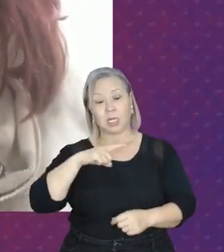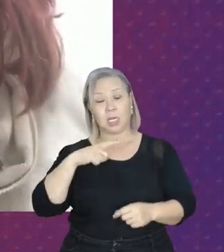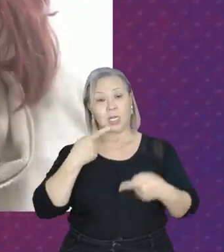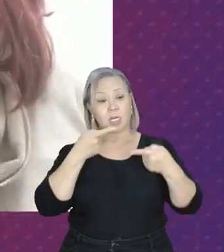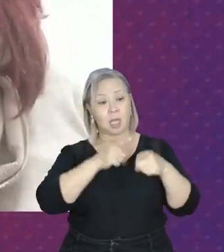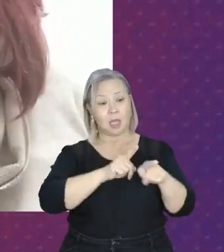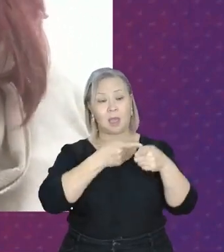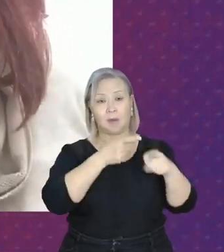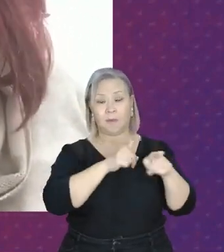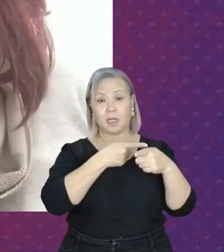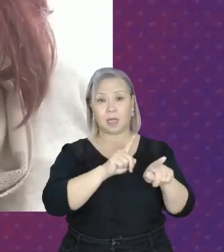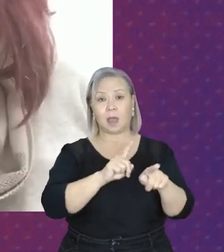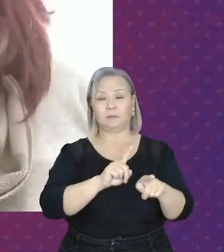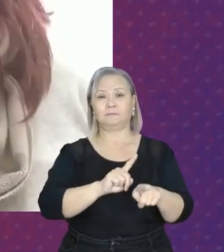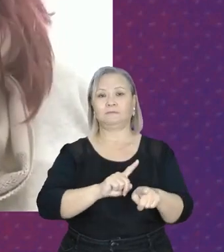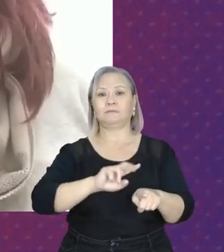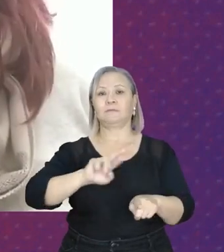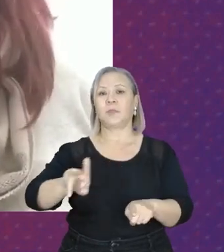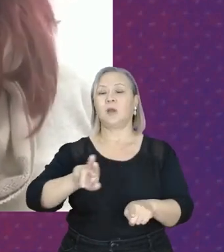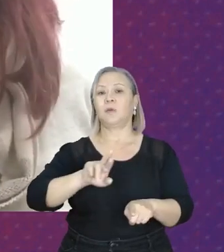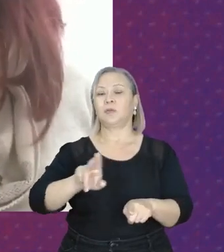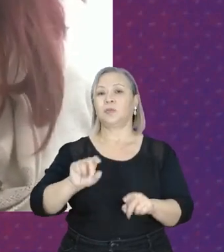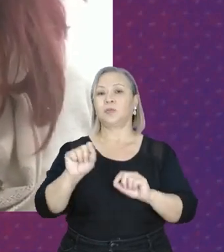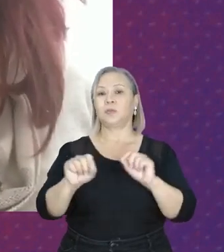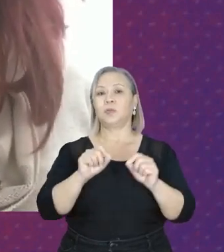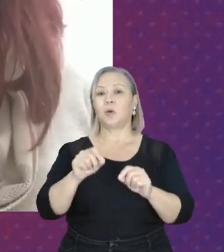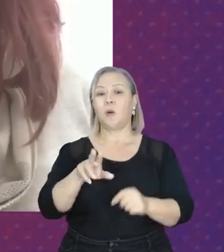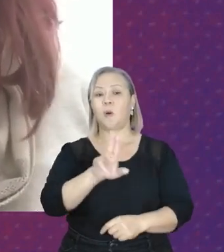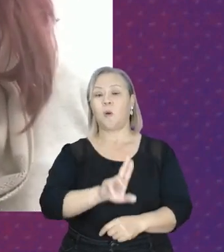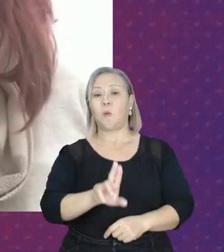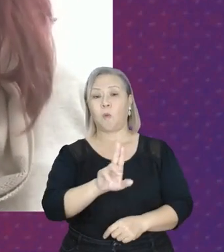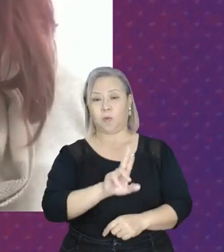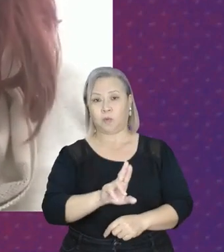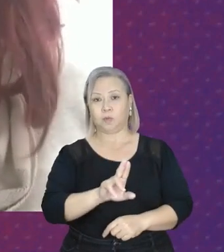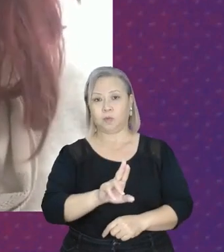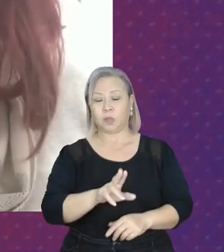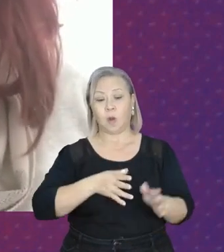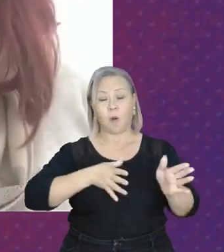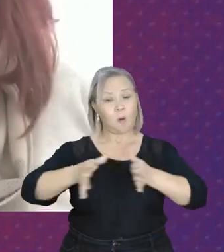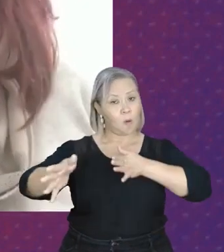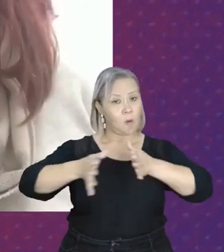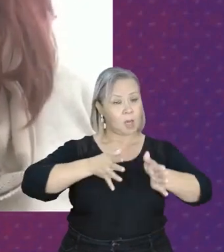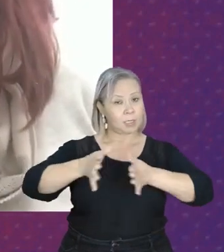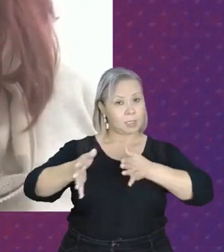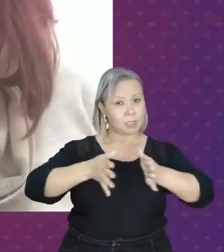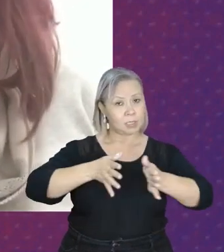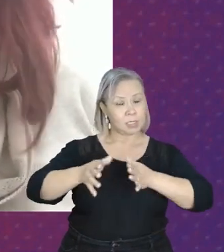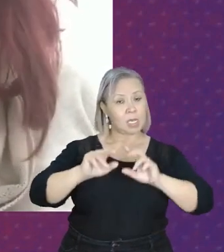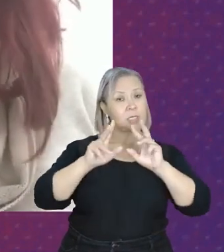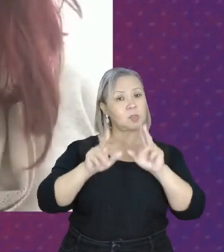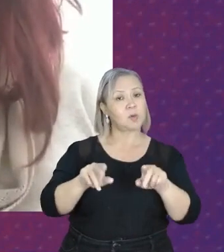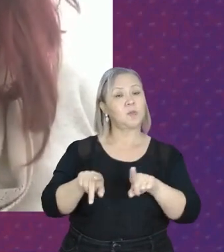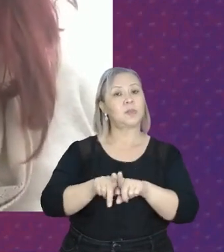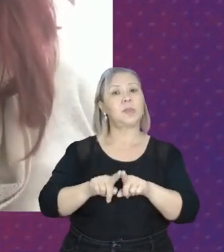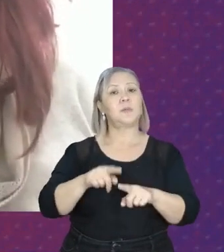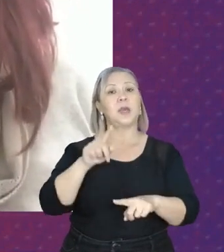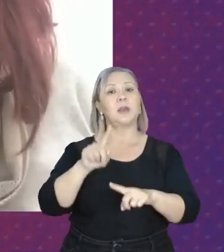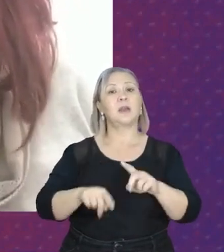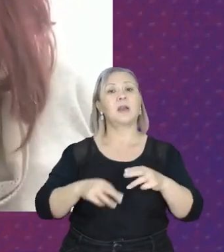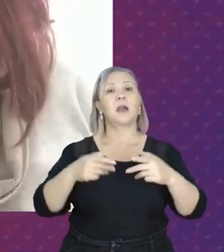não só o consumo, o acesso, como também a produção